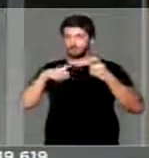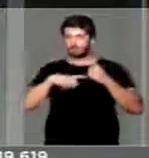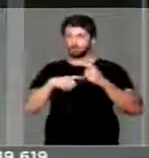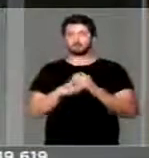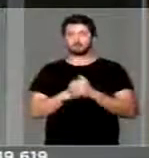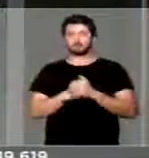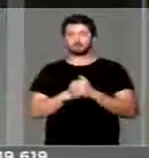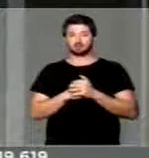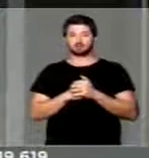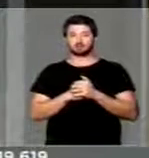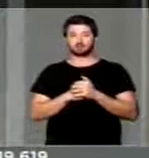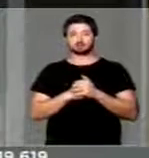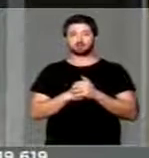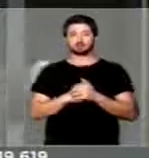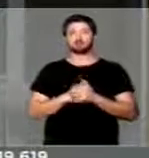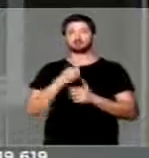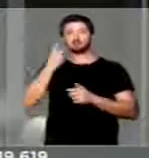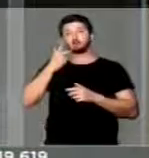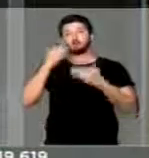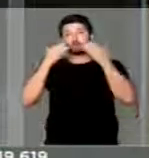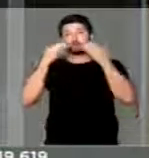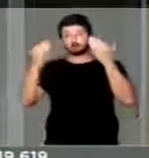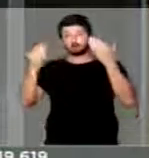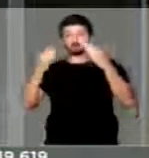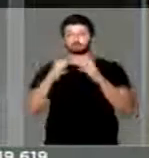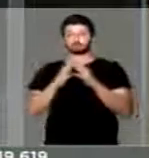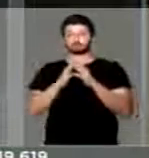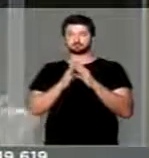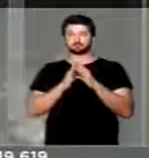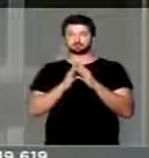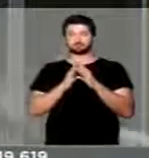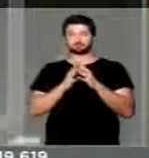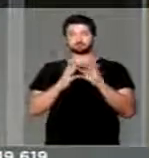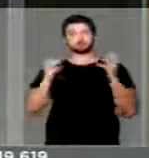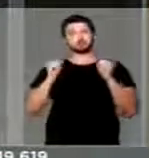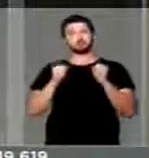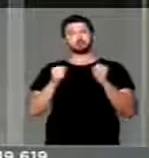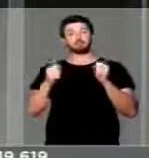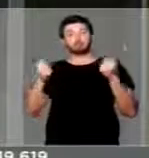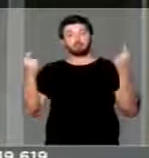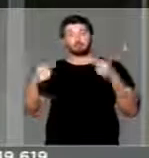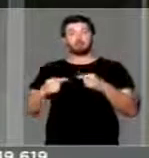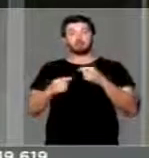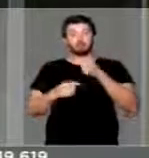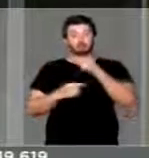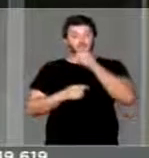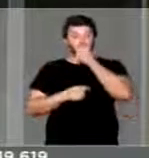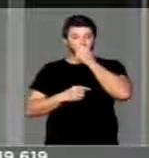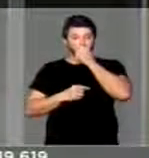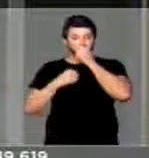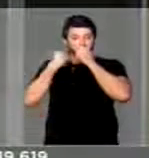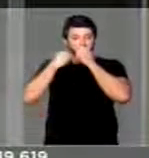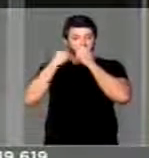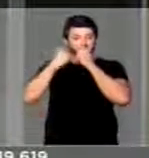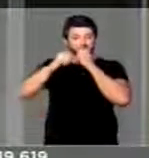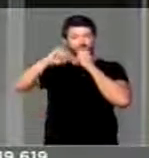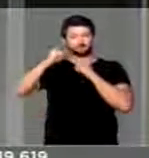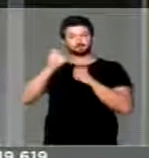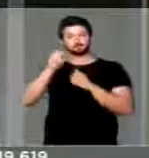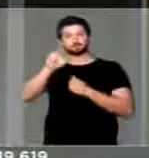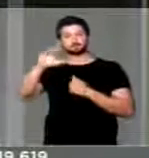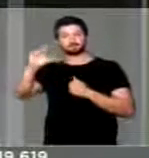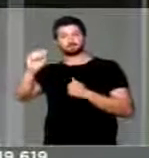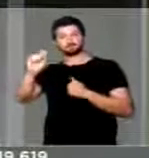em fazê-lo publicamente E poder contrariar o senador Romero